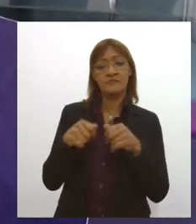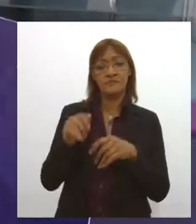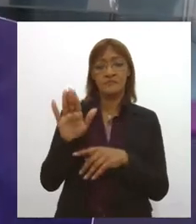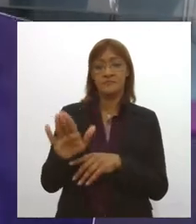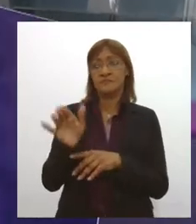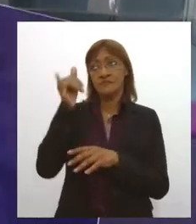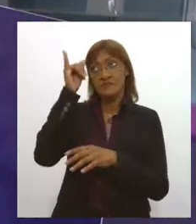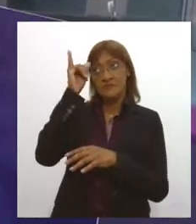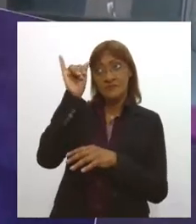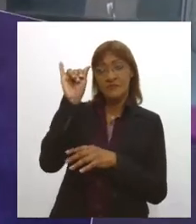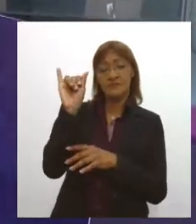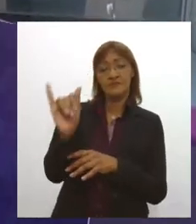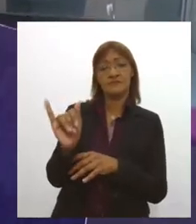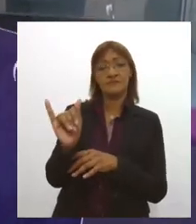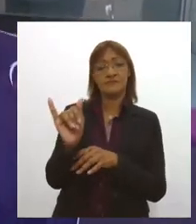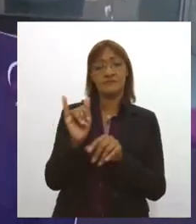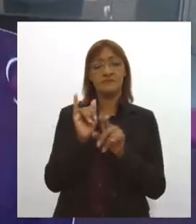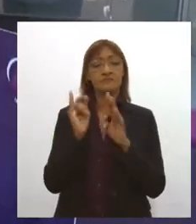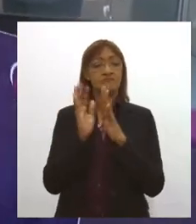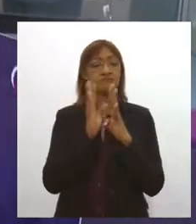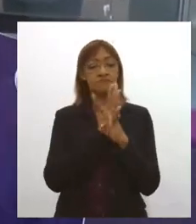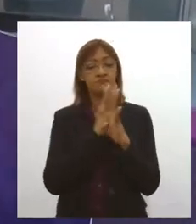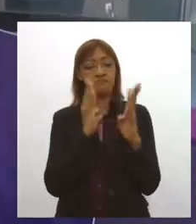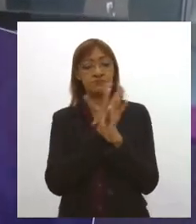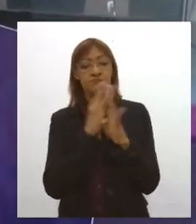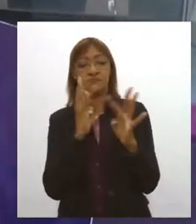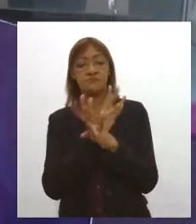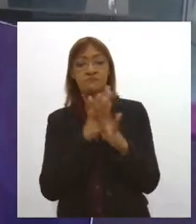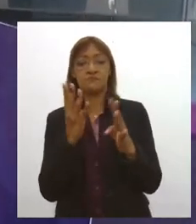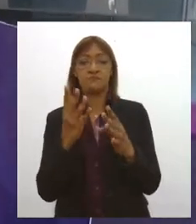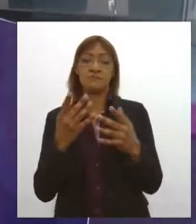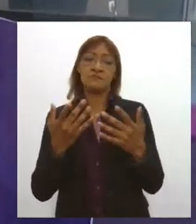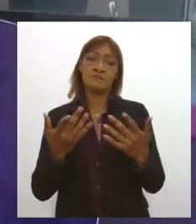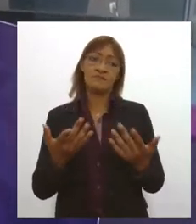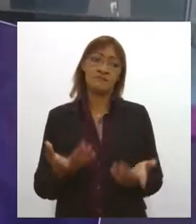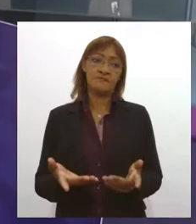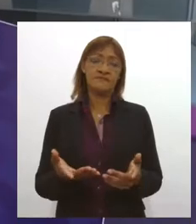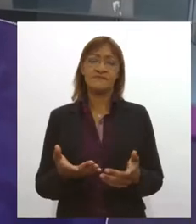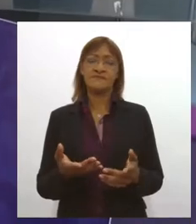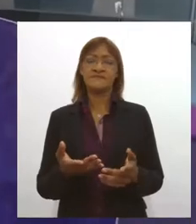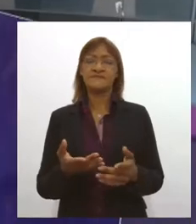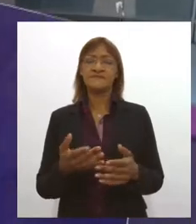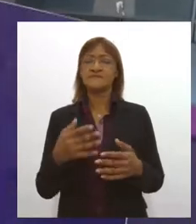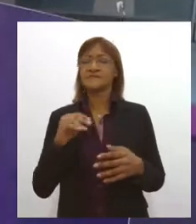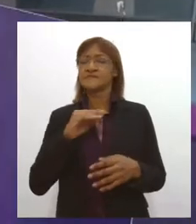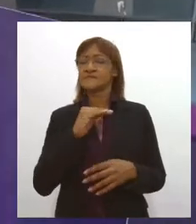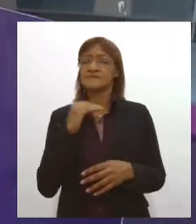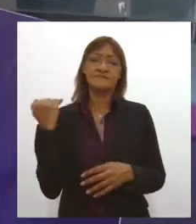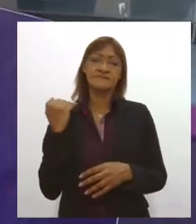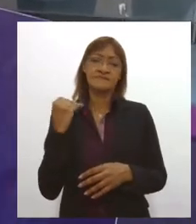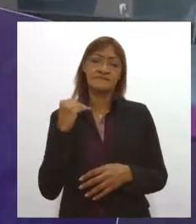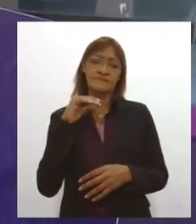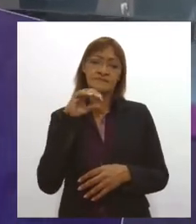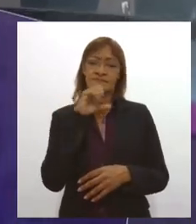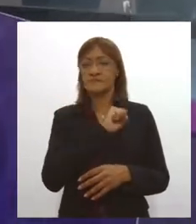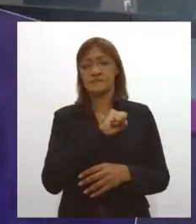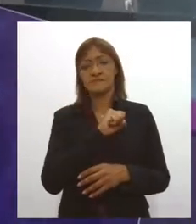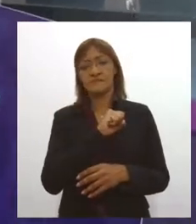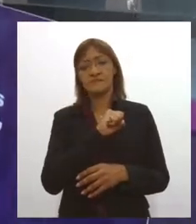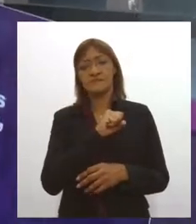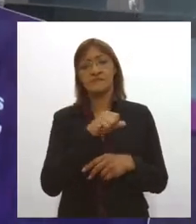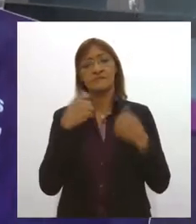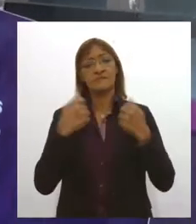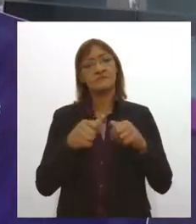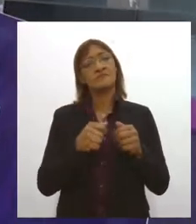aglomerações, que evitem a transmissão desse vírus que é tão mortal. Nós precisamos fazer com que as pessoas